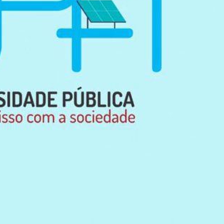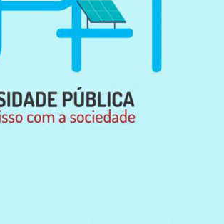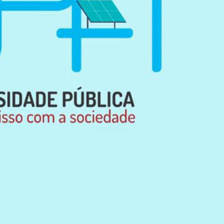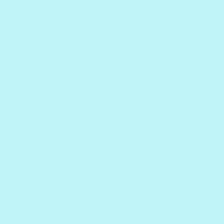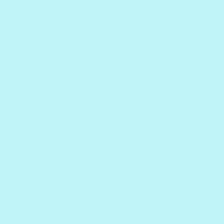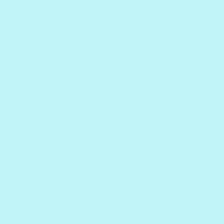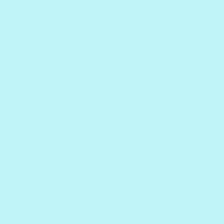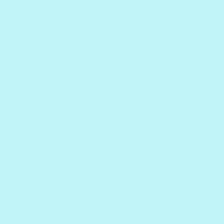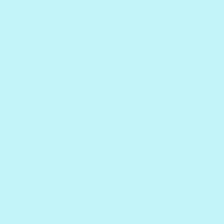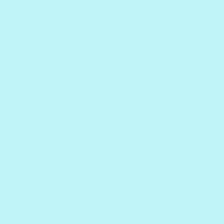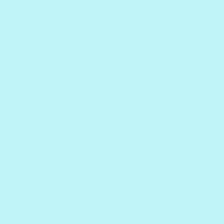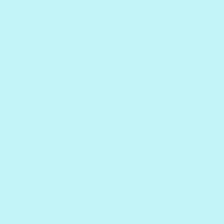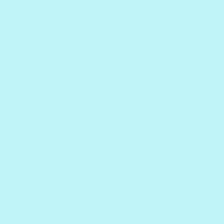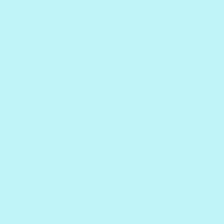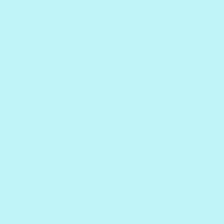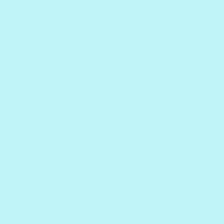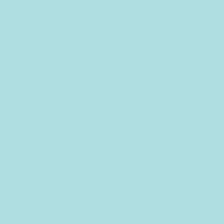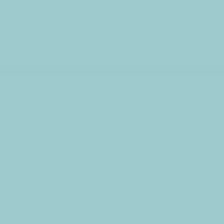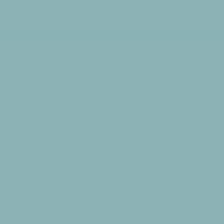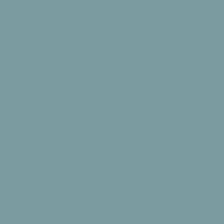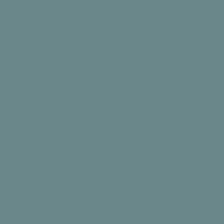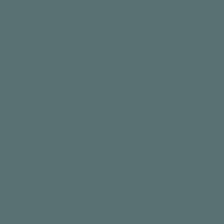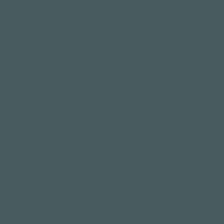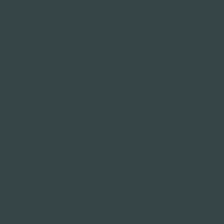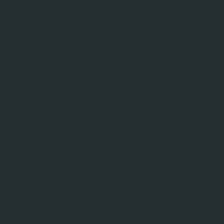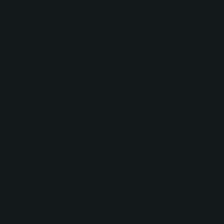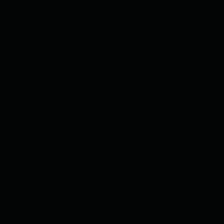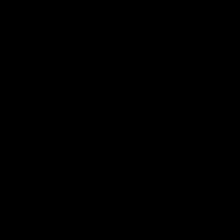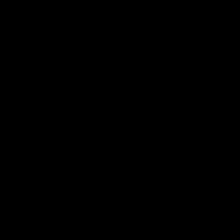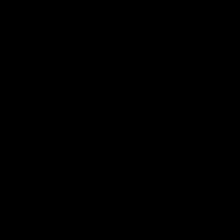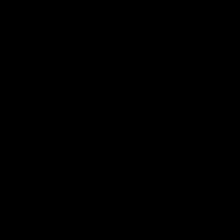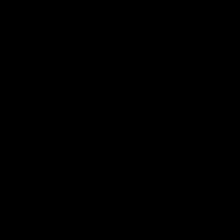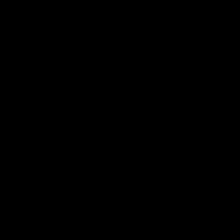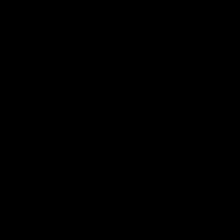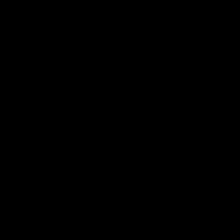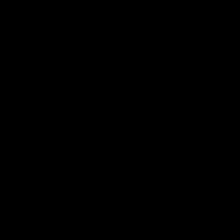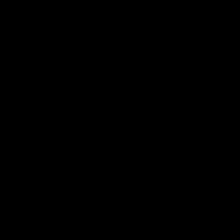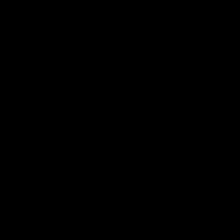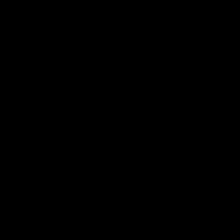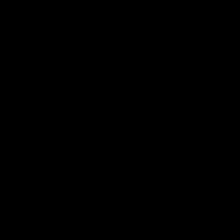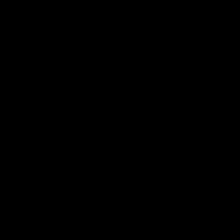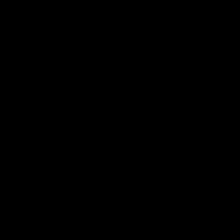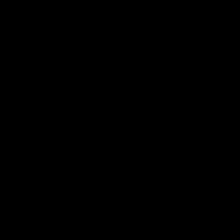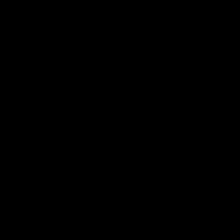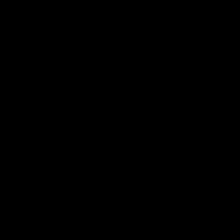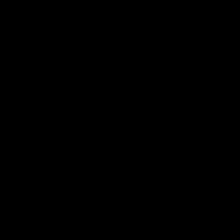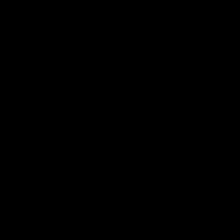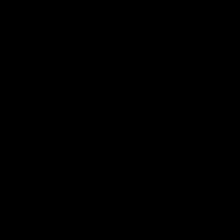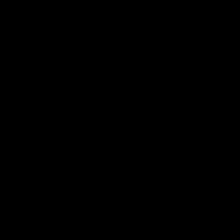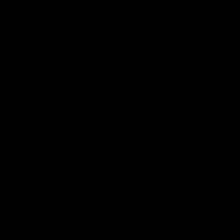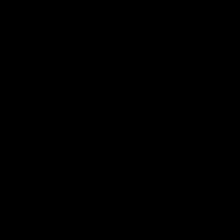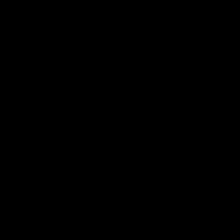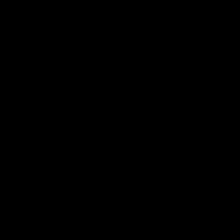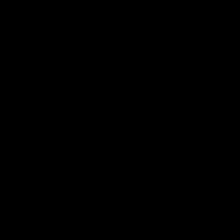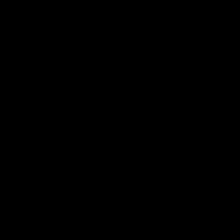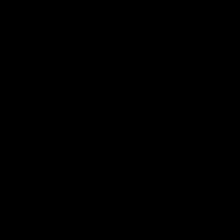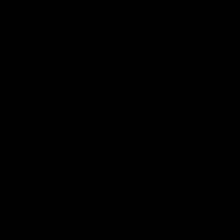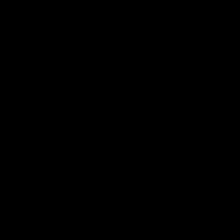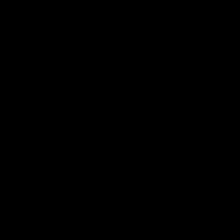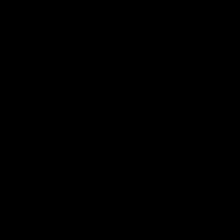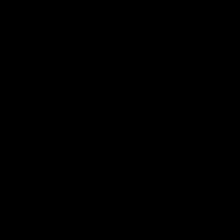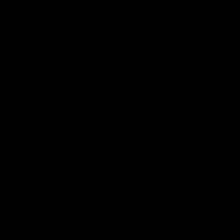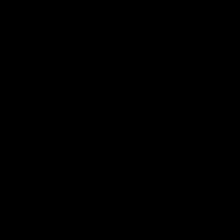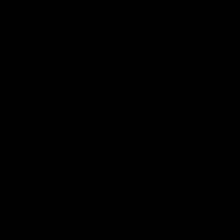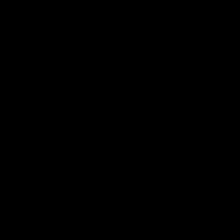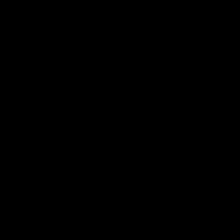do Cotil. Legenda Zanotto